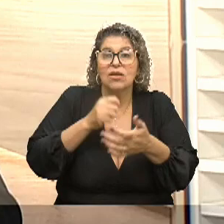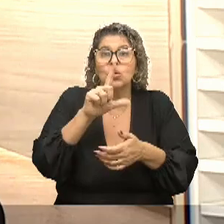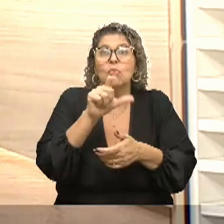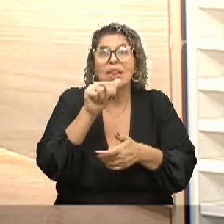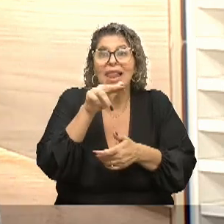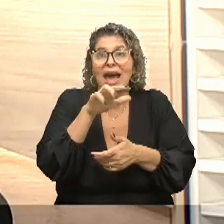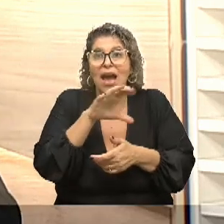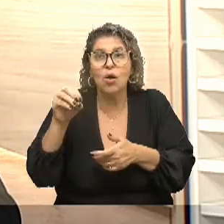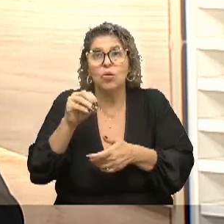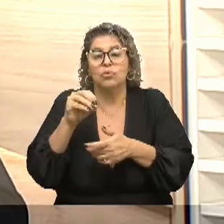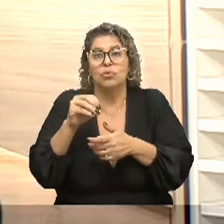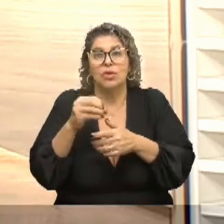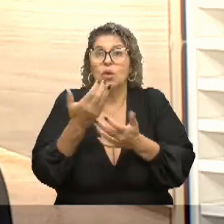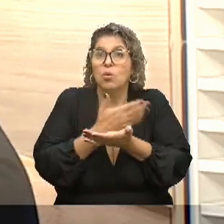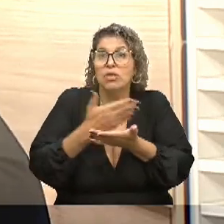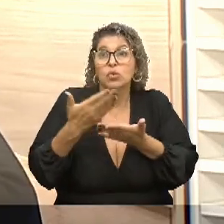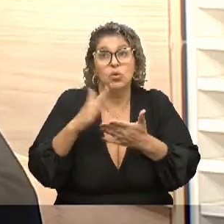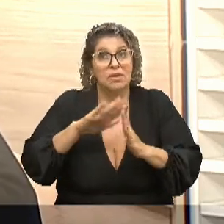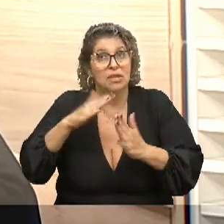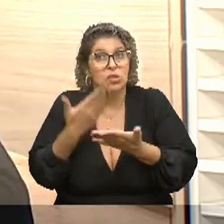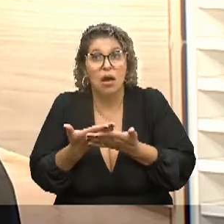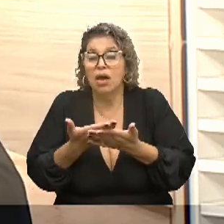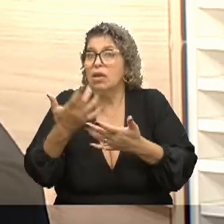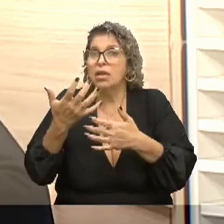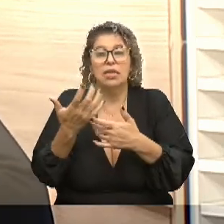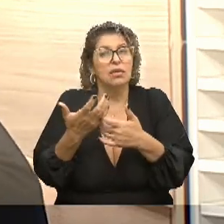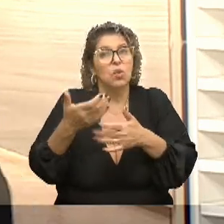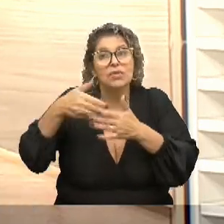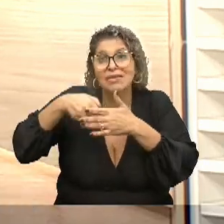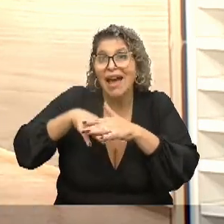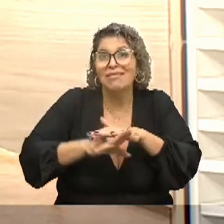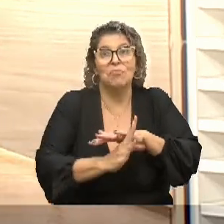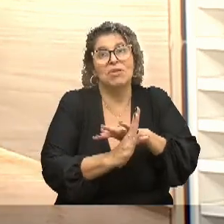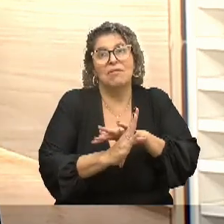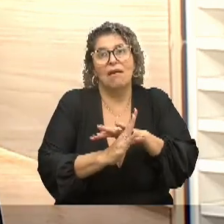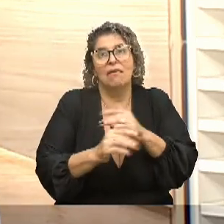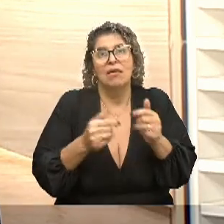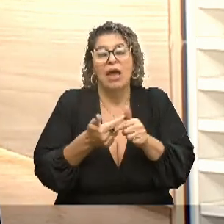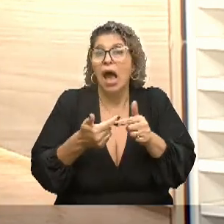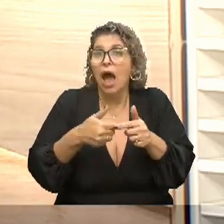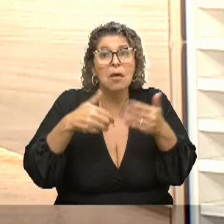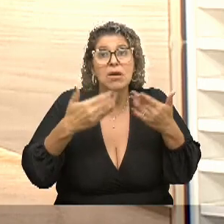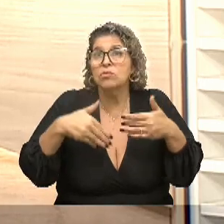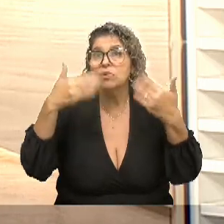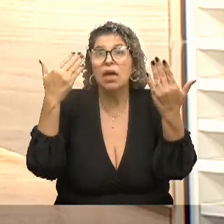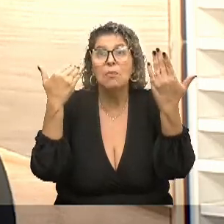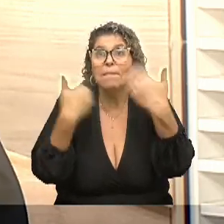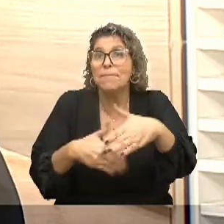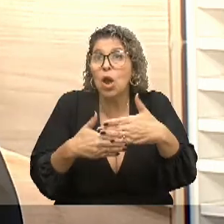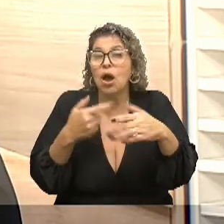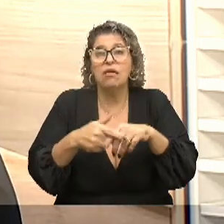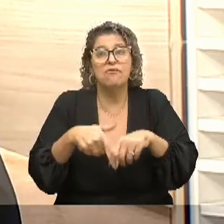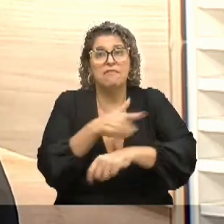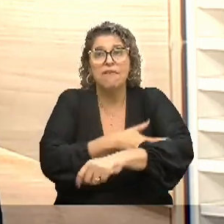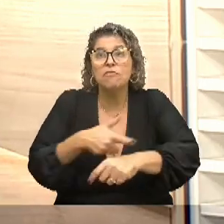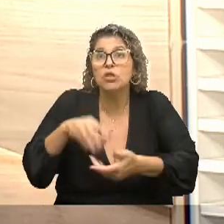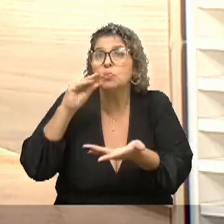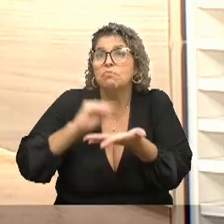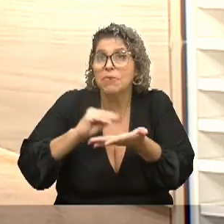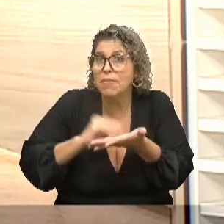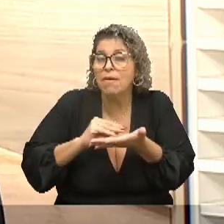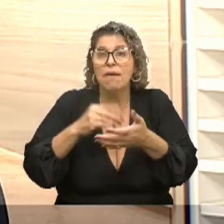e não consegue se adaptar. E que a escola não aceita, o que dificulta. Não, mas ele não tem laudo. Ele é só mal educado.